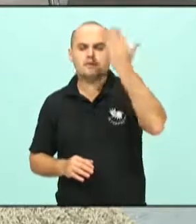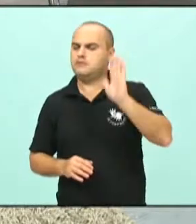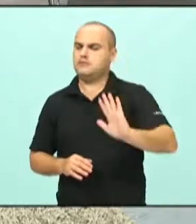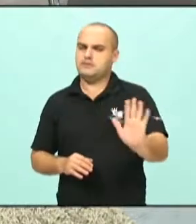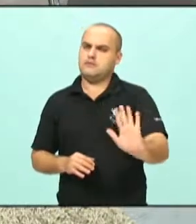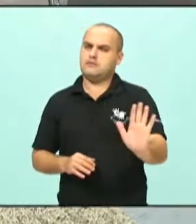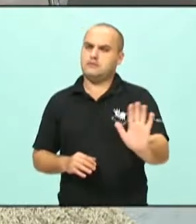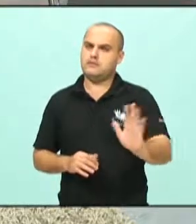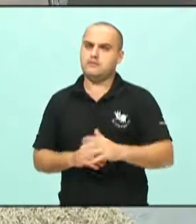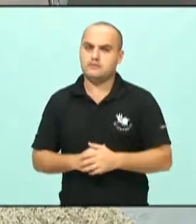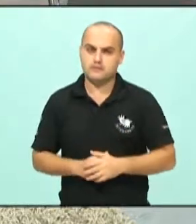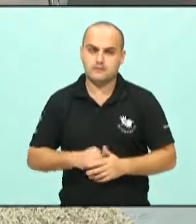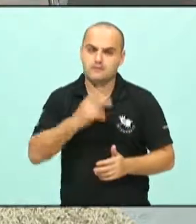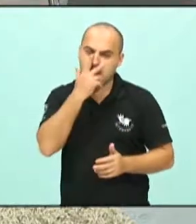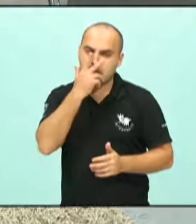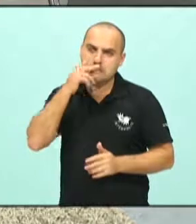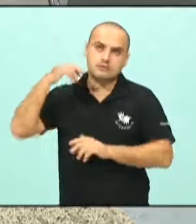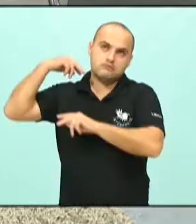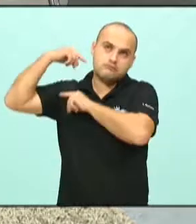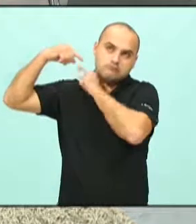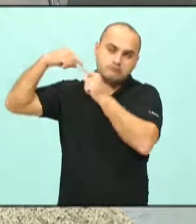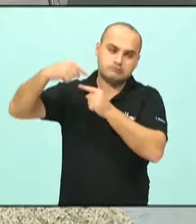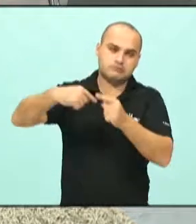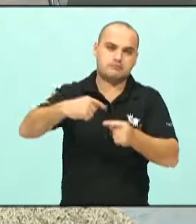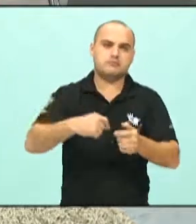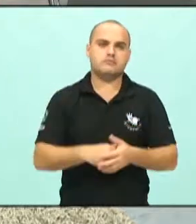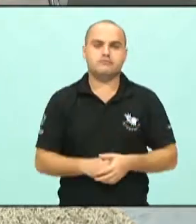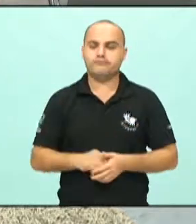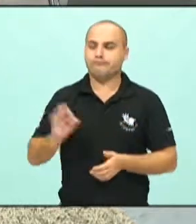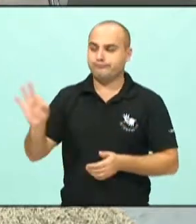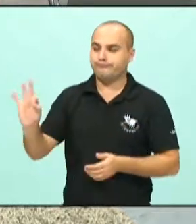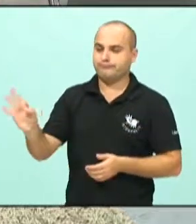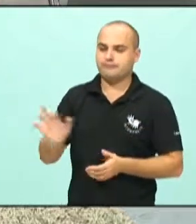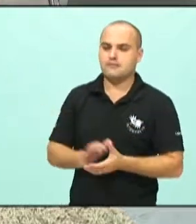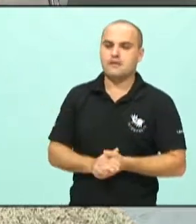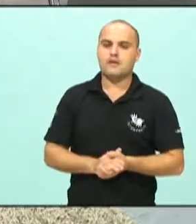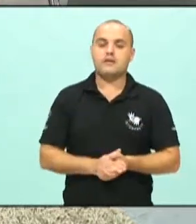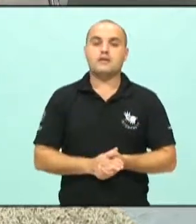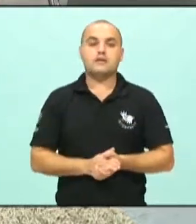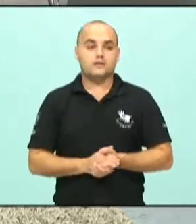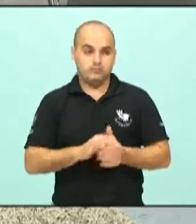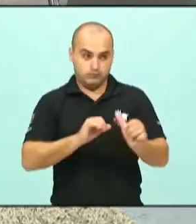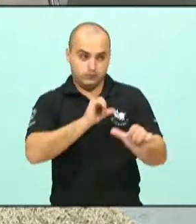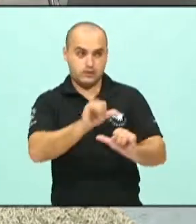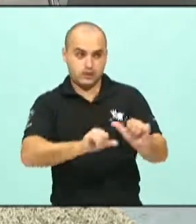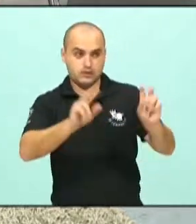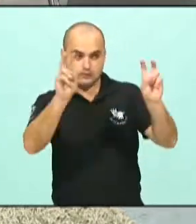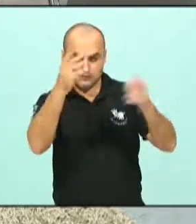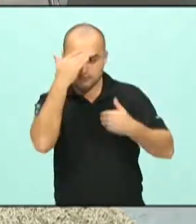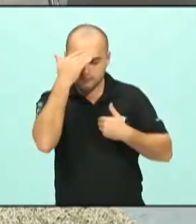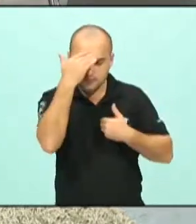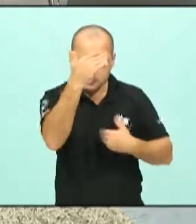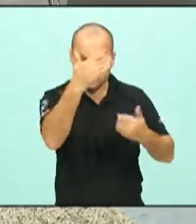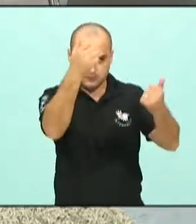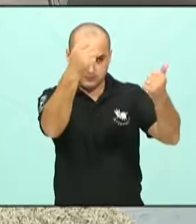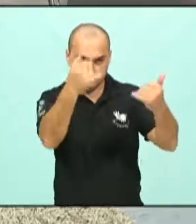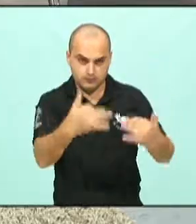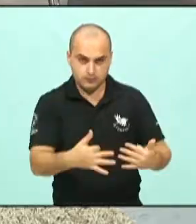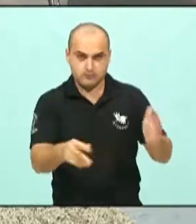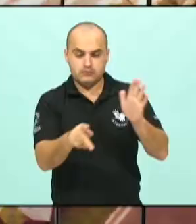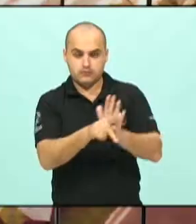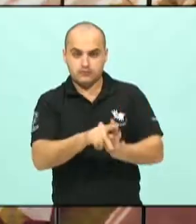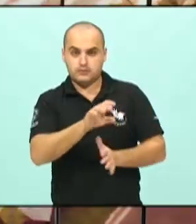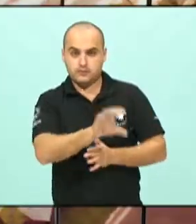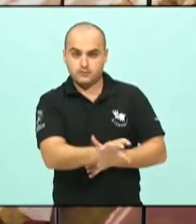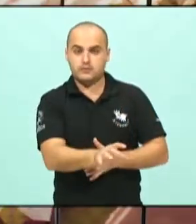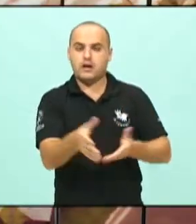Isso vem vindo, parece um... Bem, vamos trocar de assunto, muito obrigado pela sua explanação a respeito. partir de